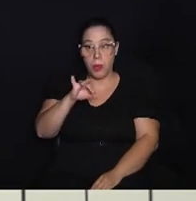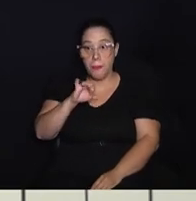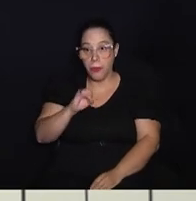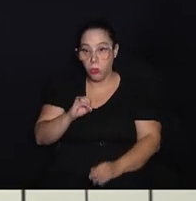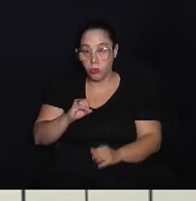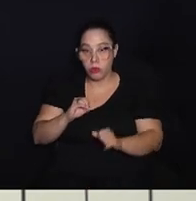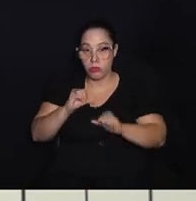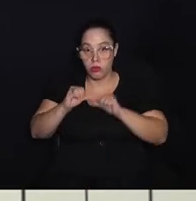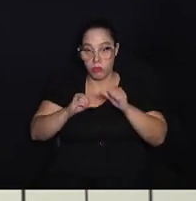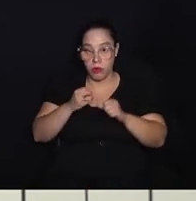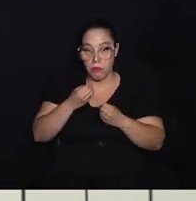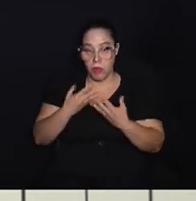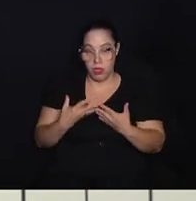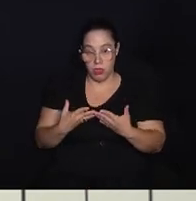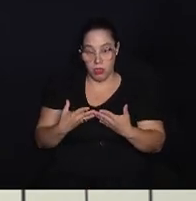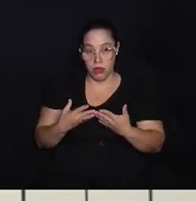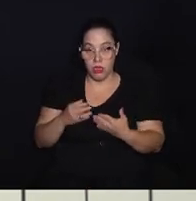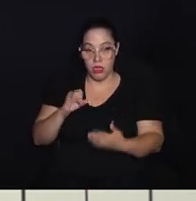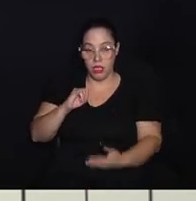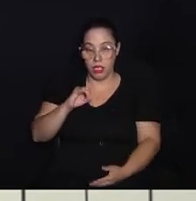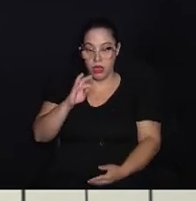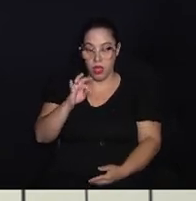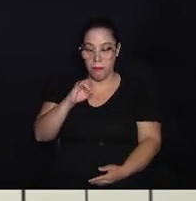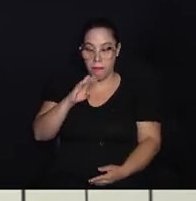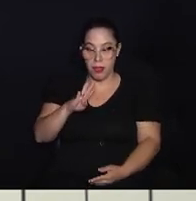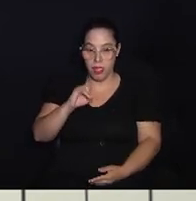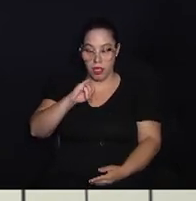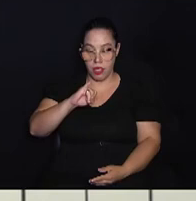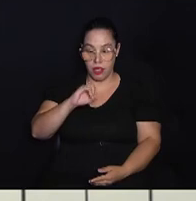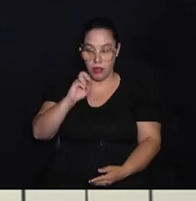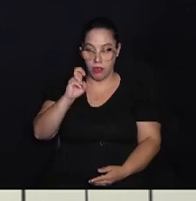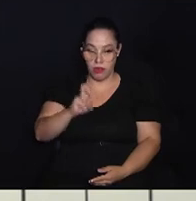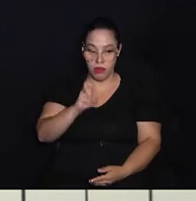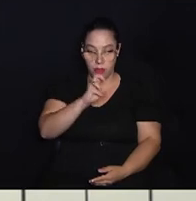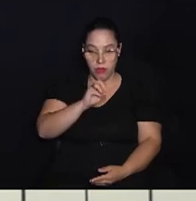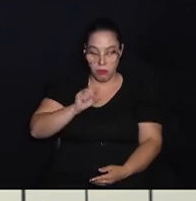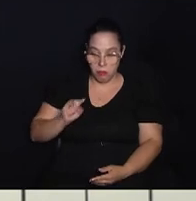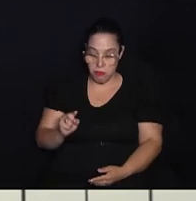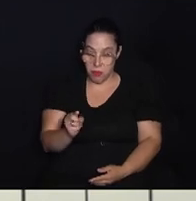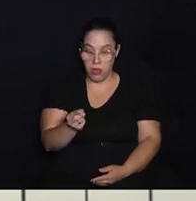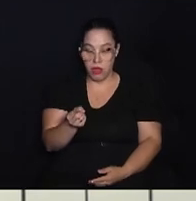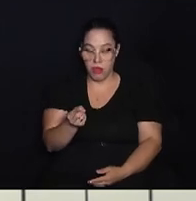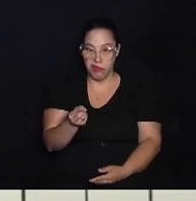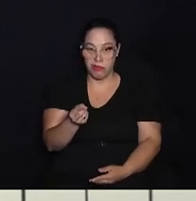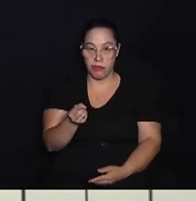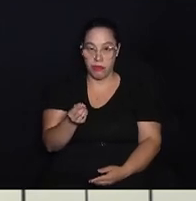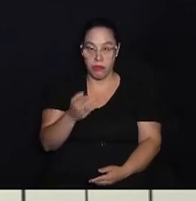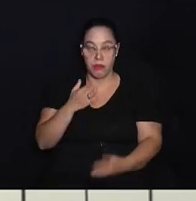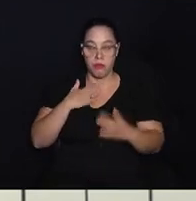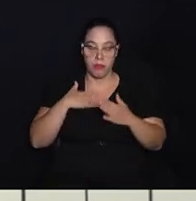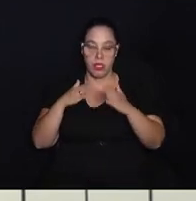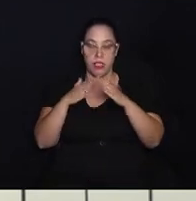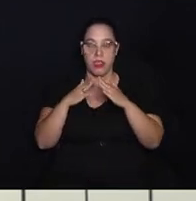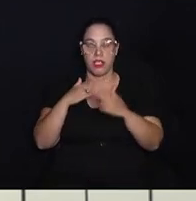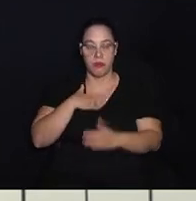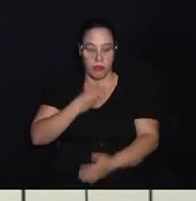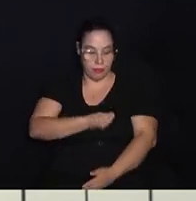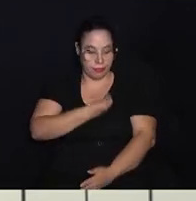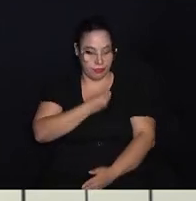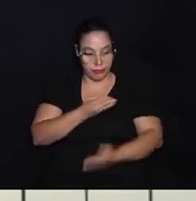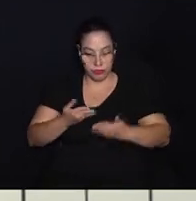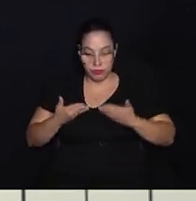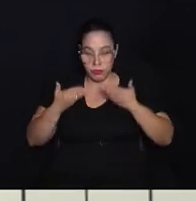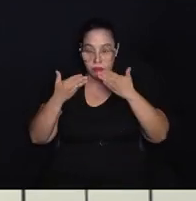transmissão de bens imóveis, que é o ITBI, e até 55 mil em benefícios do programa Minha Casa Minha Vida. Serão